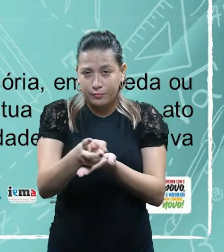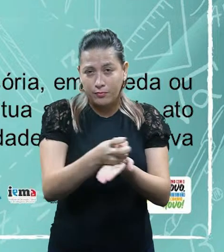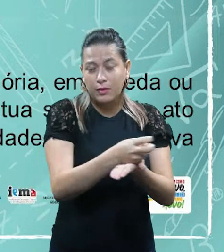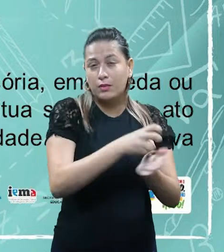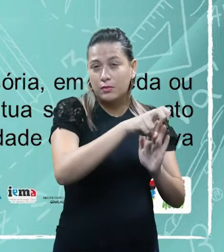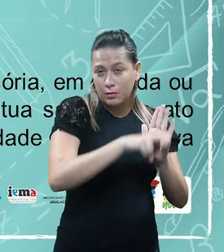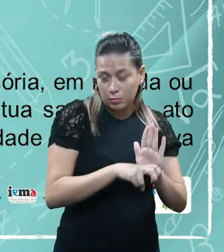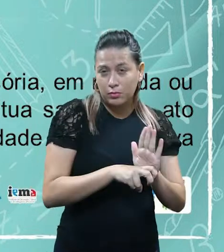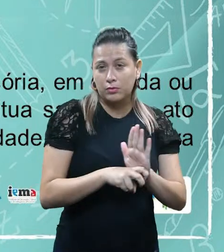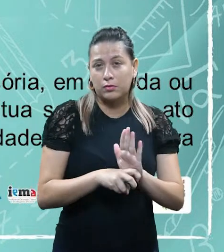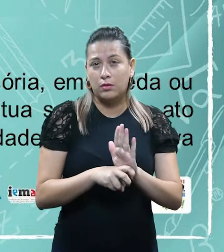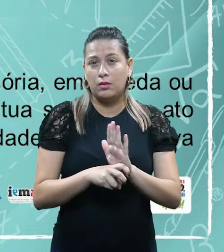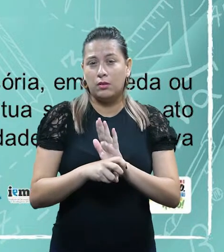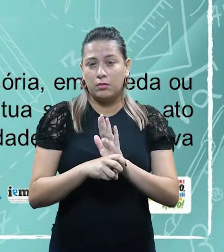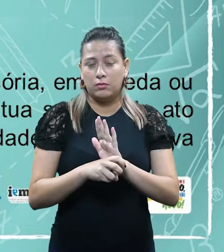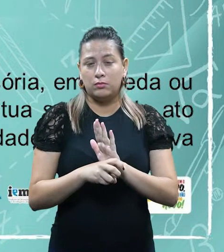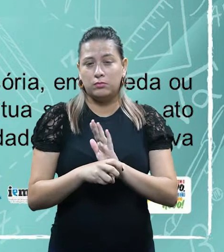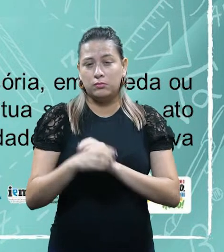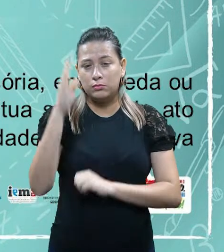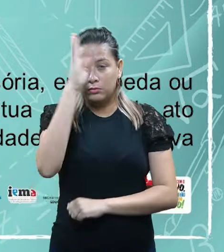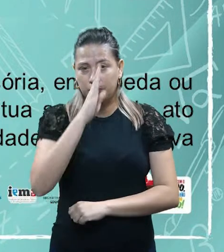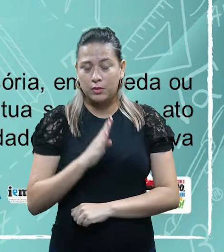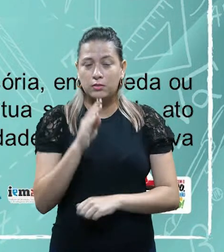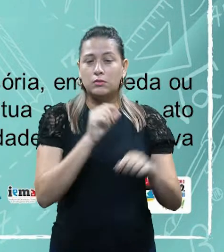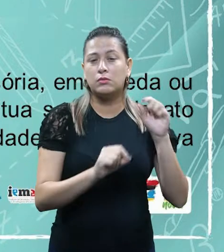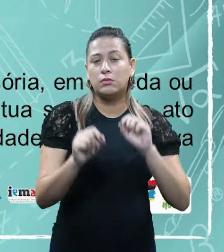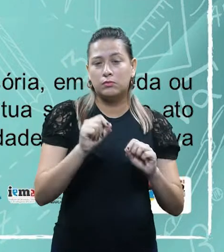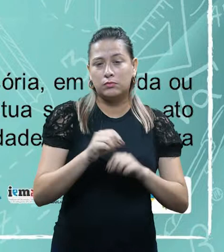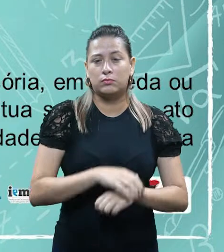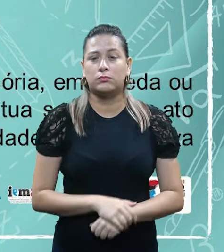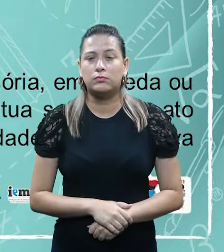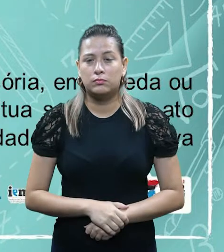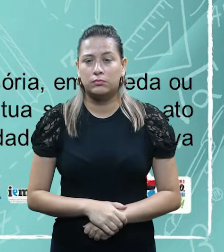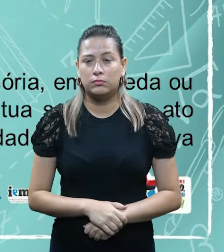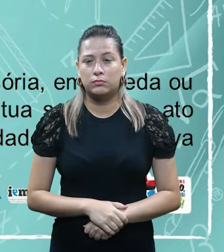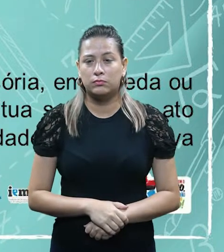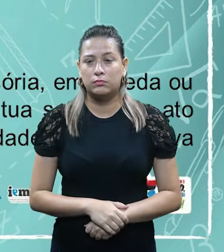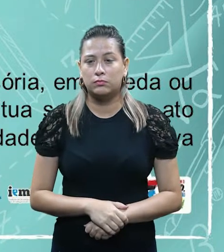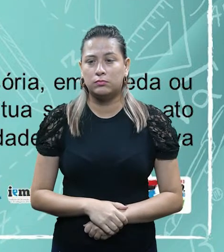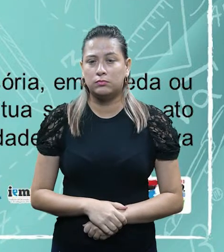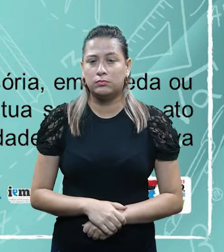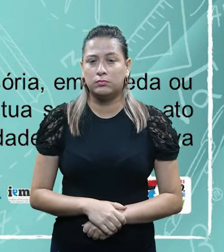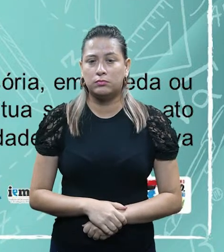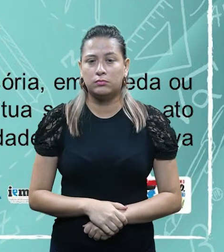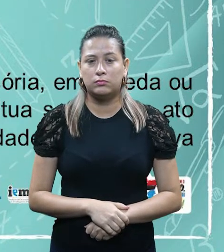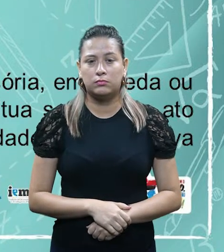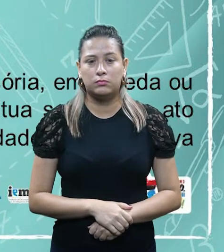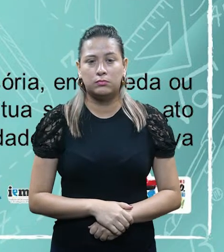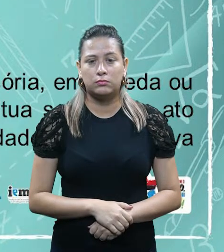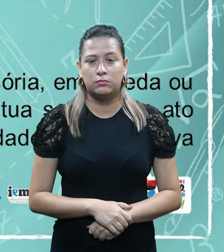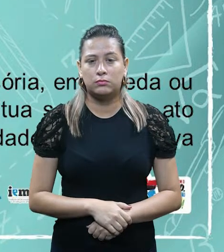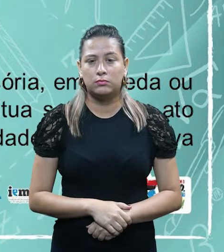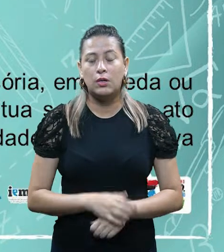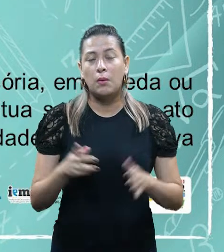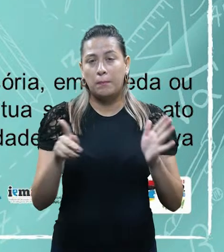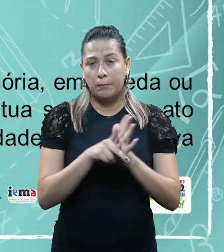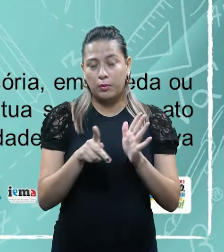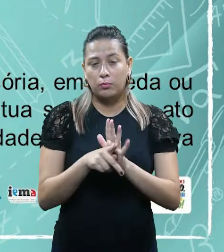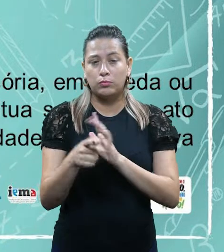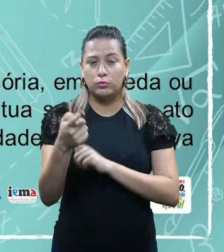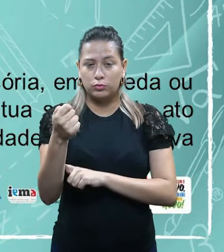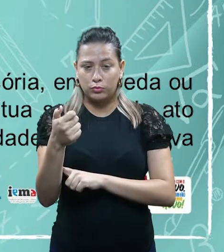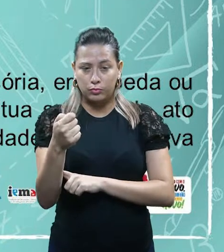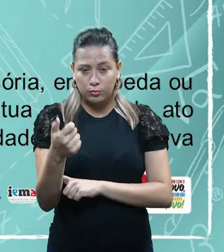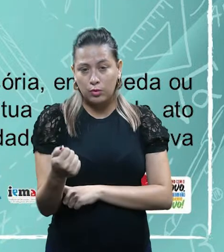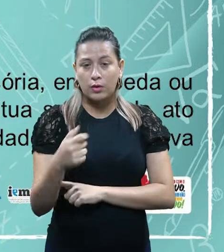Código, a gente tem que tributo é toda a prestação pecuniária compulsória, né? Em moeda e cujo